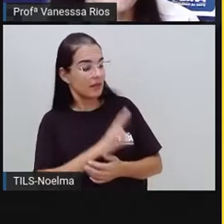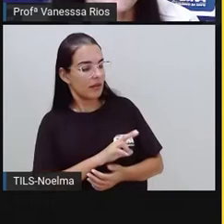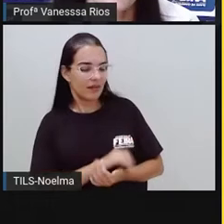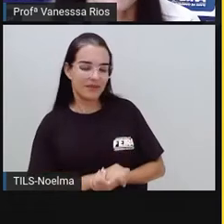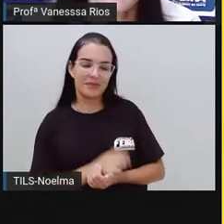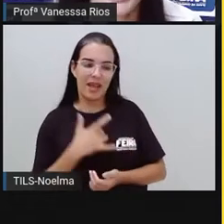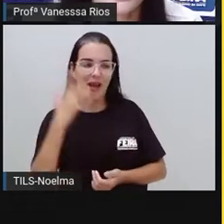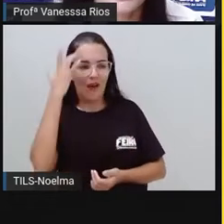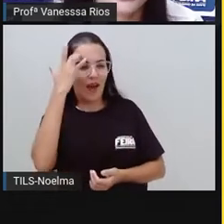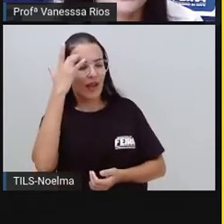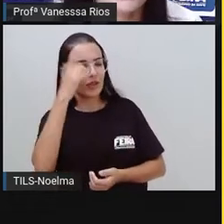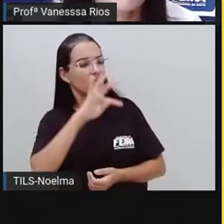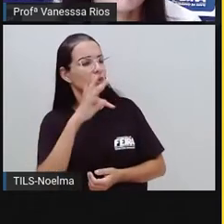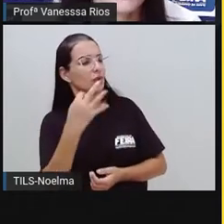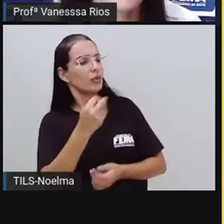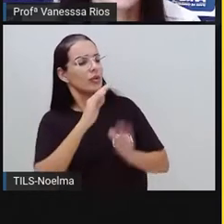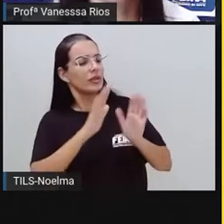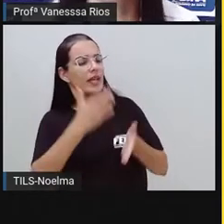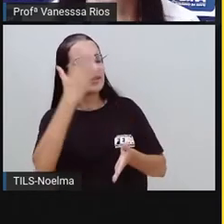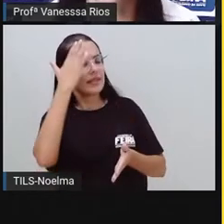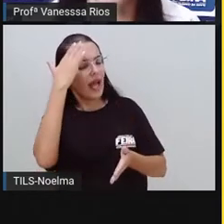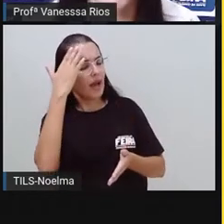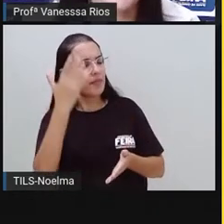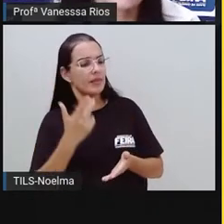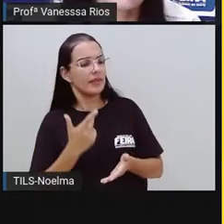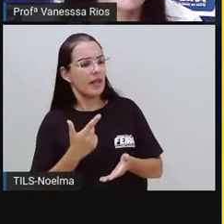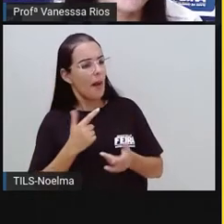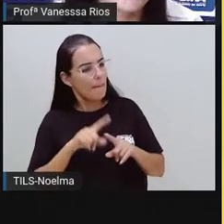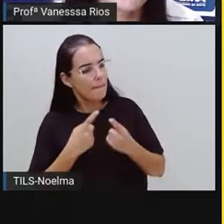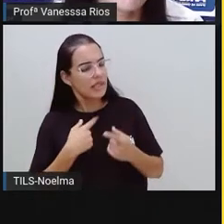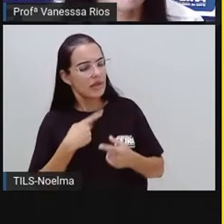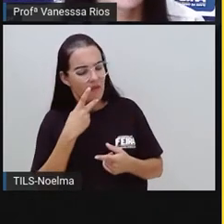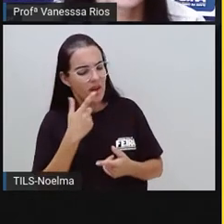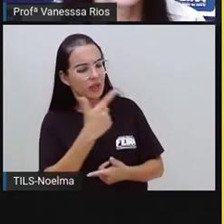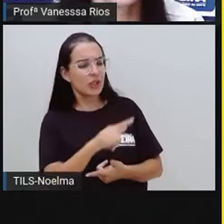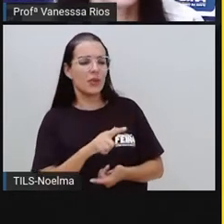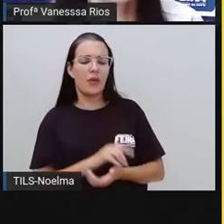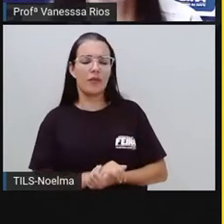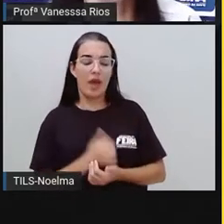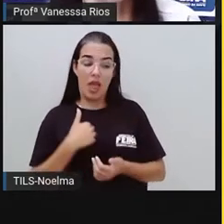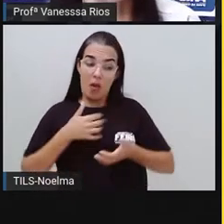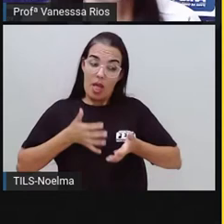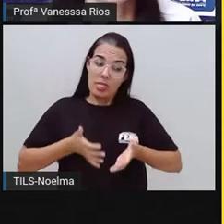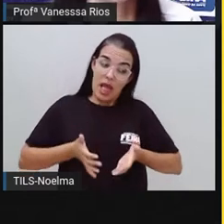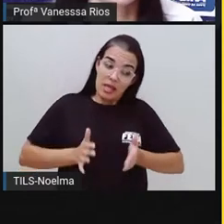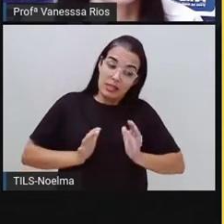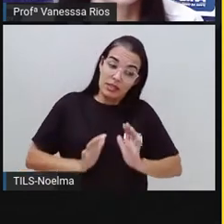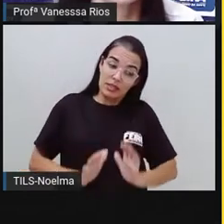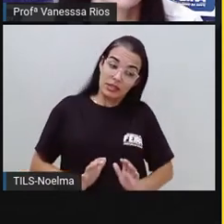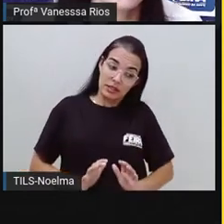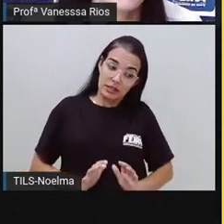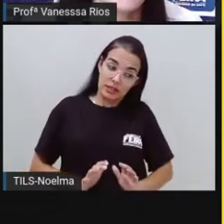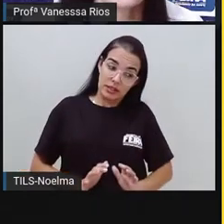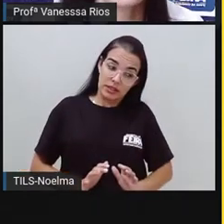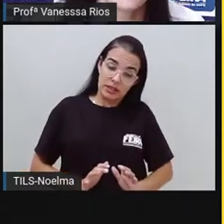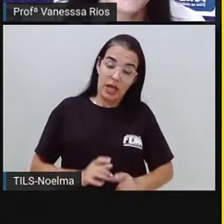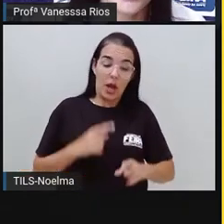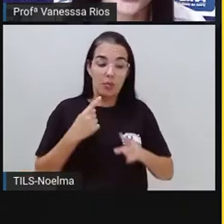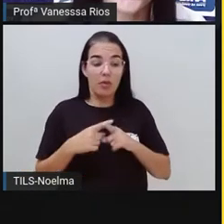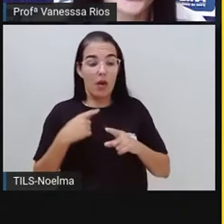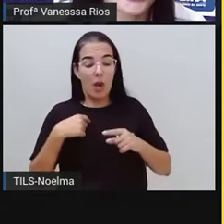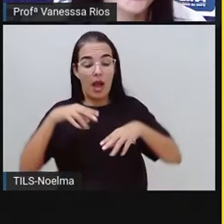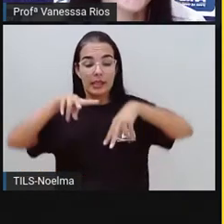saberem como eu nasci, vou repetir mais uma vez. Eu nasci de uma saia